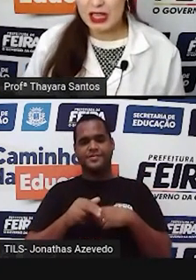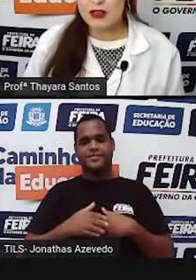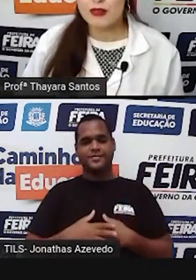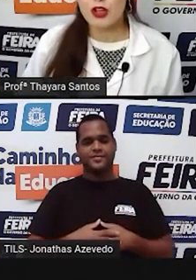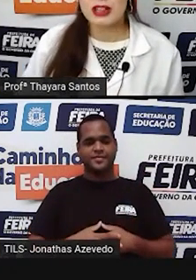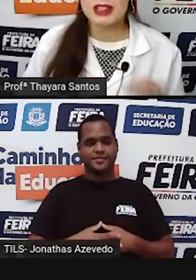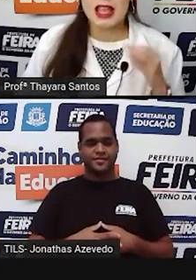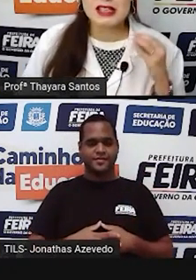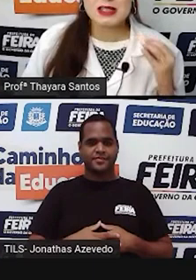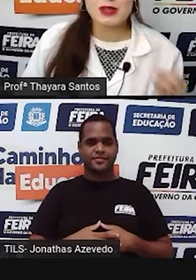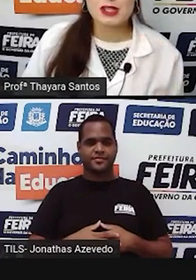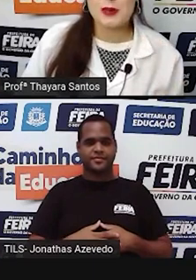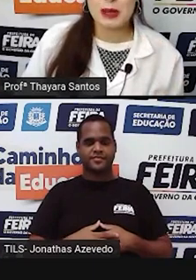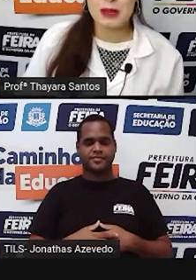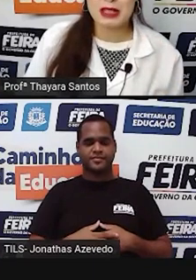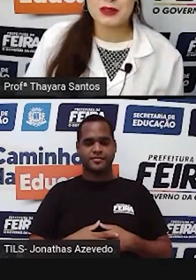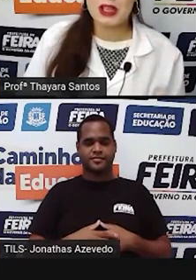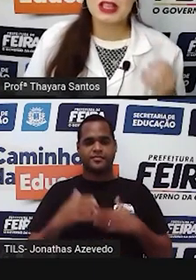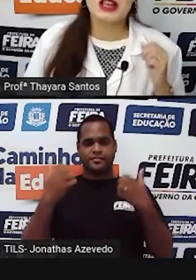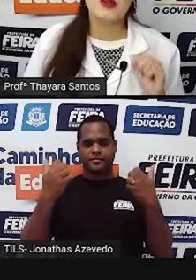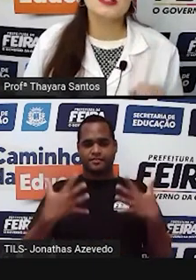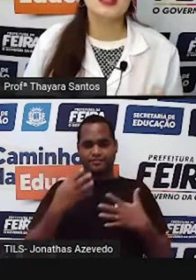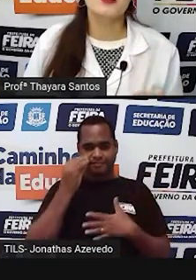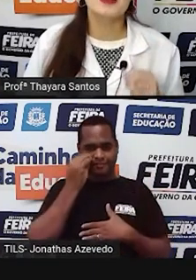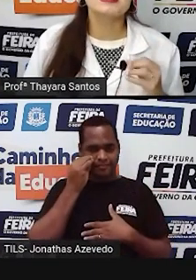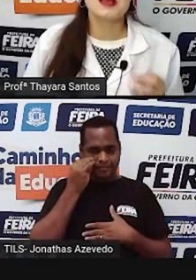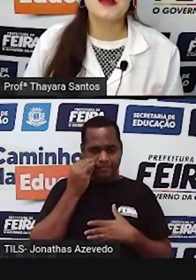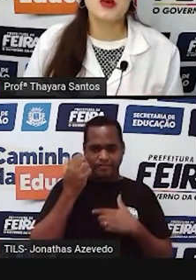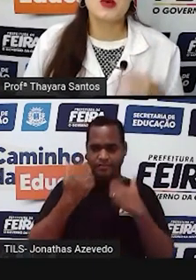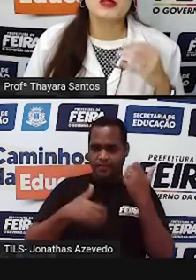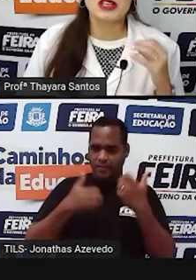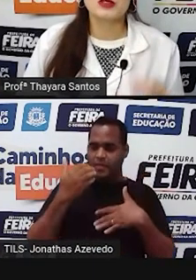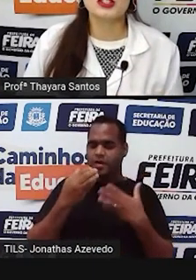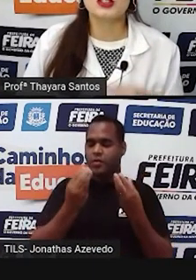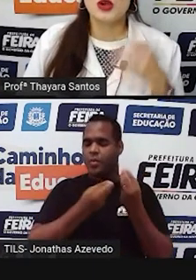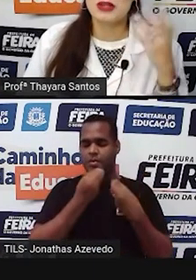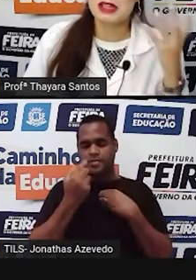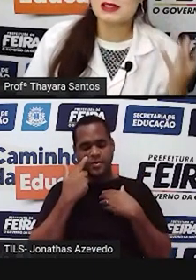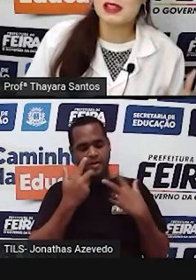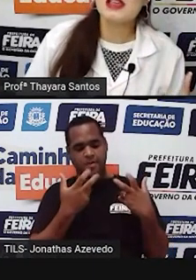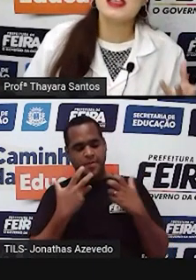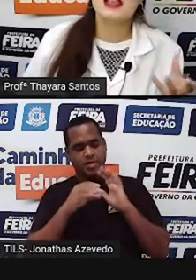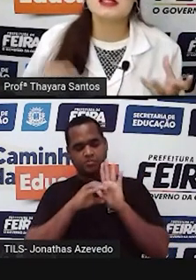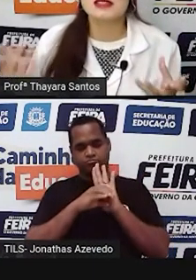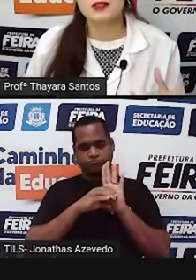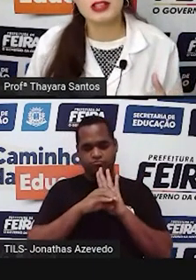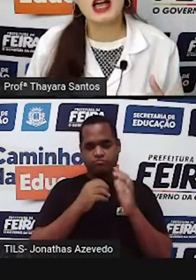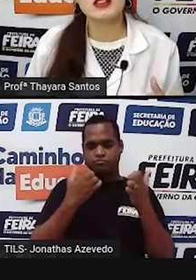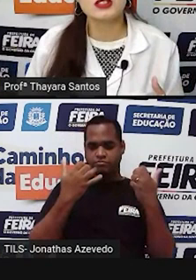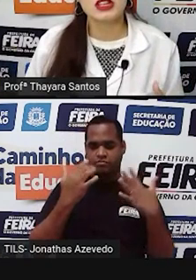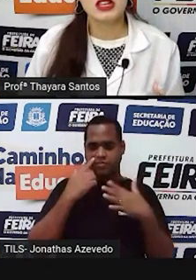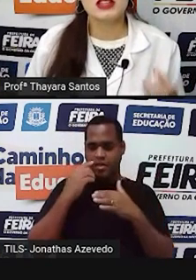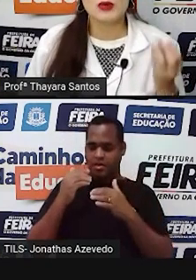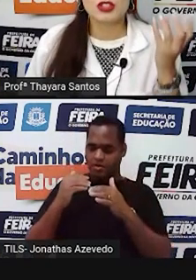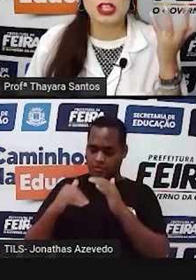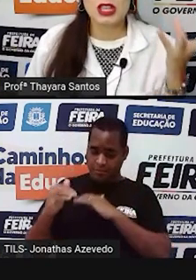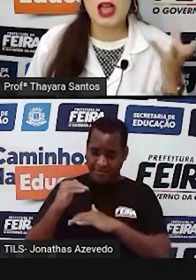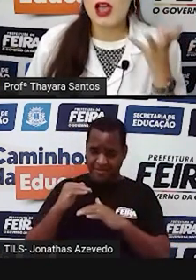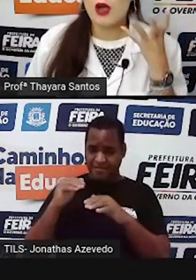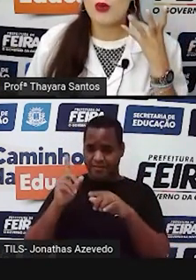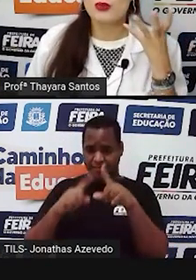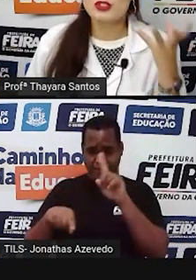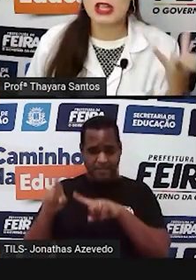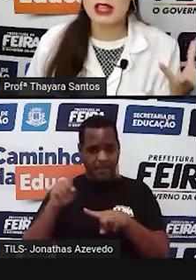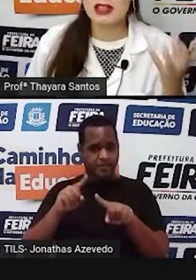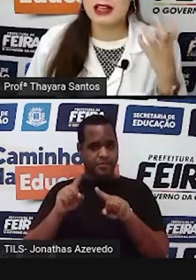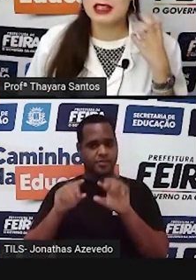E foi nesse experimento que ele conseguiu perceber o conceito de dominância e recessividade. Então, tinha